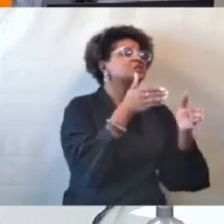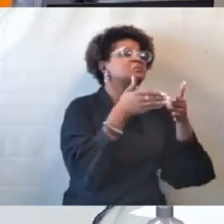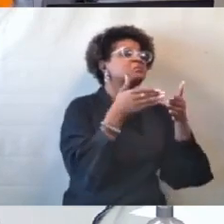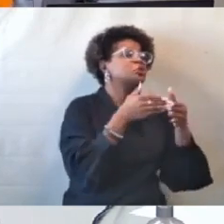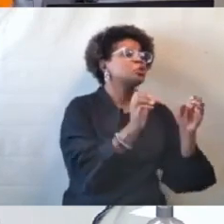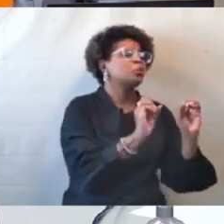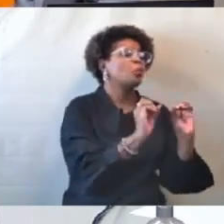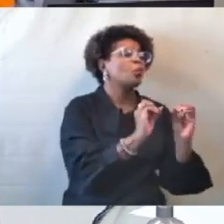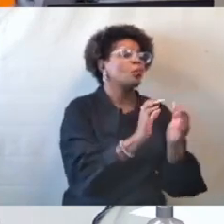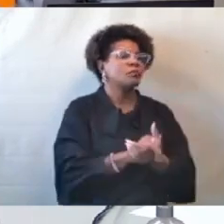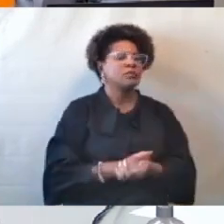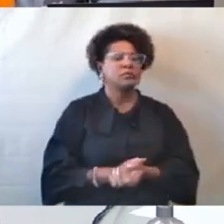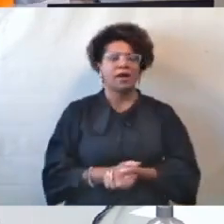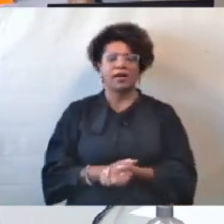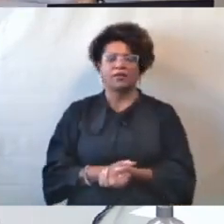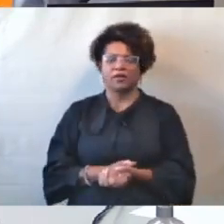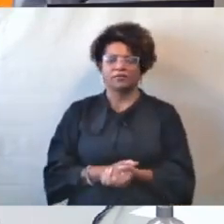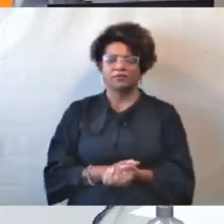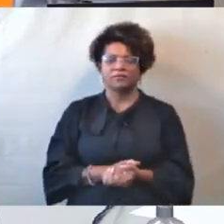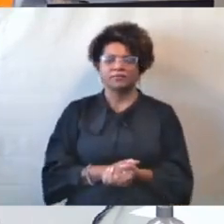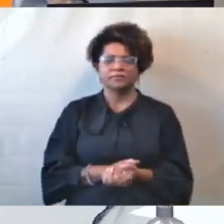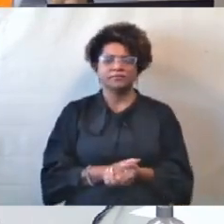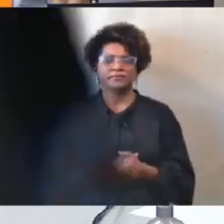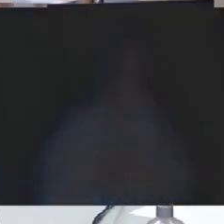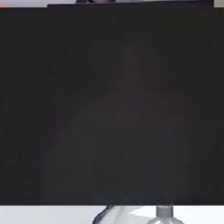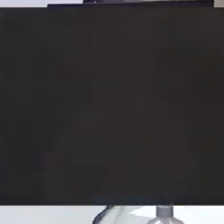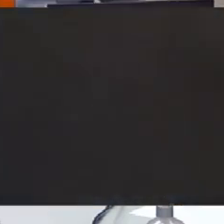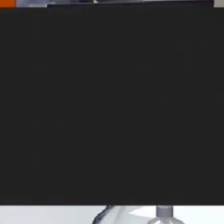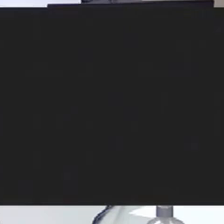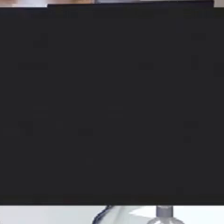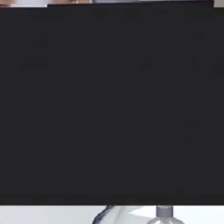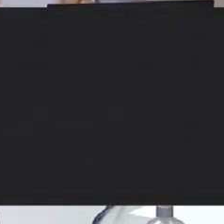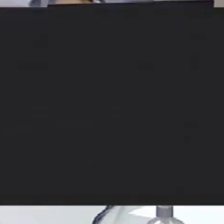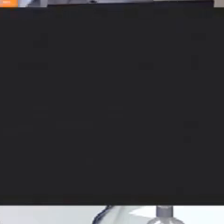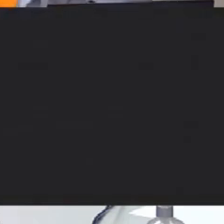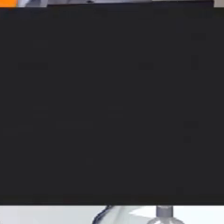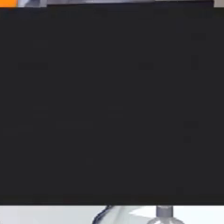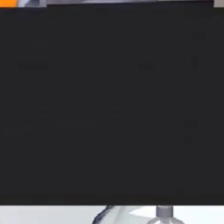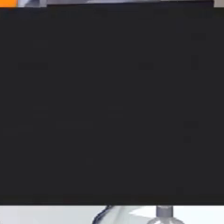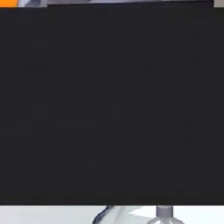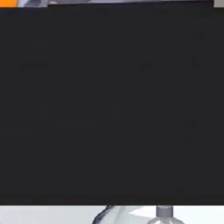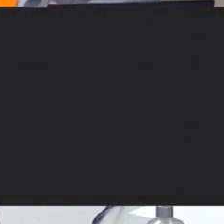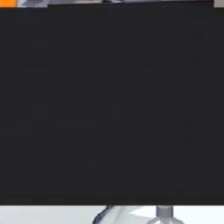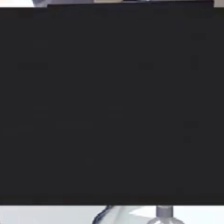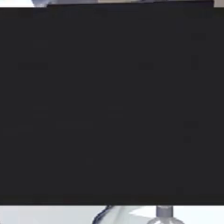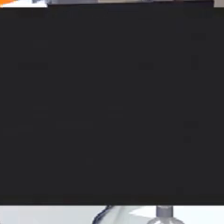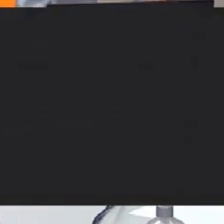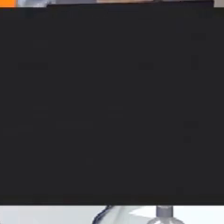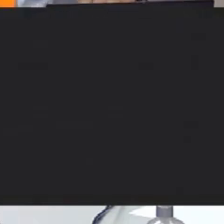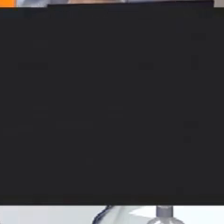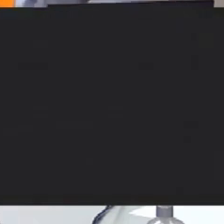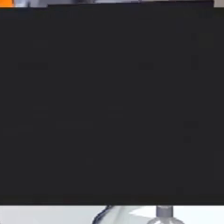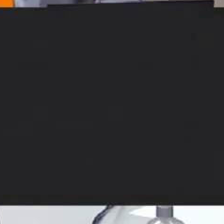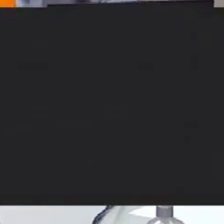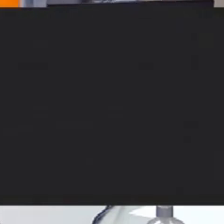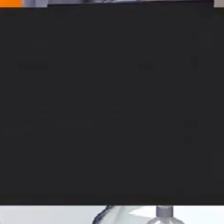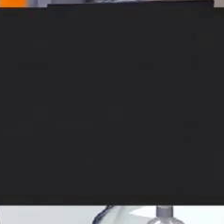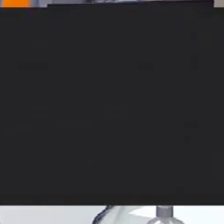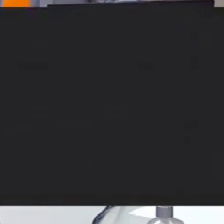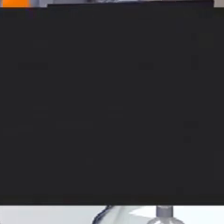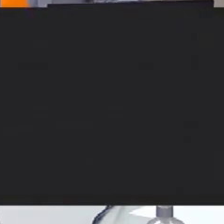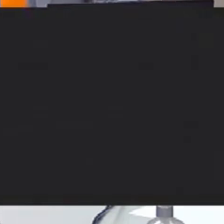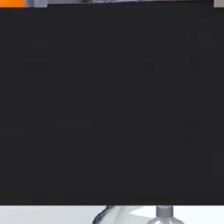Eu faço registro e, conforme informado no início dessa reunião, que o investigado optou pela